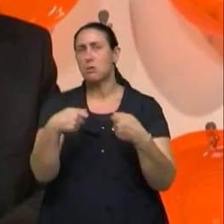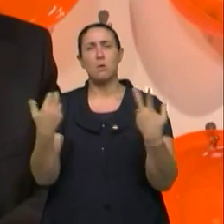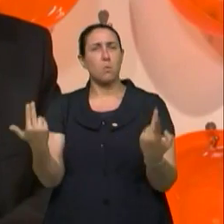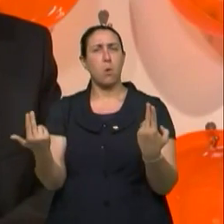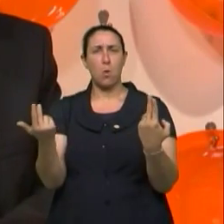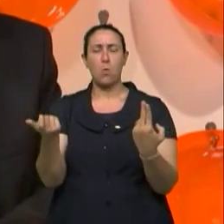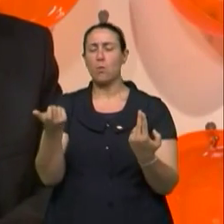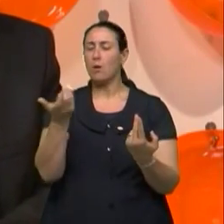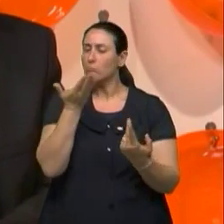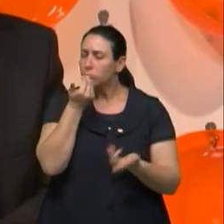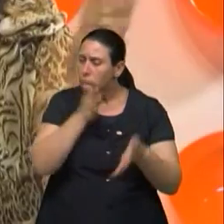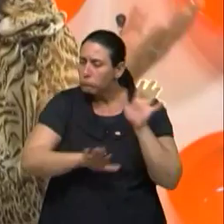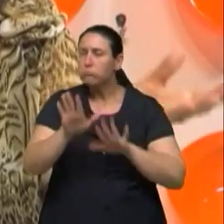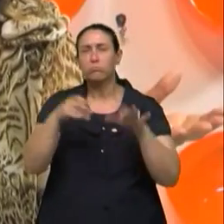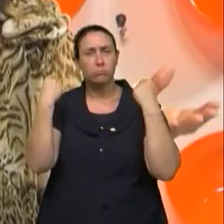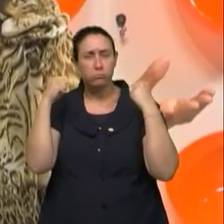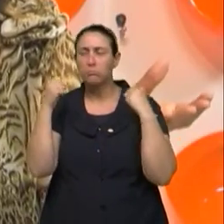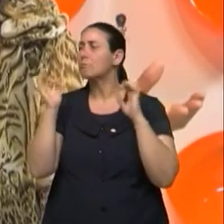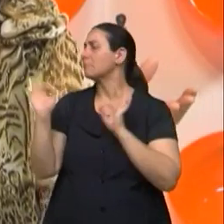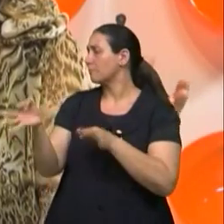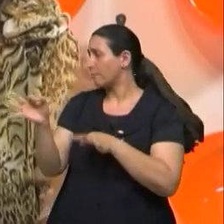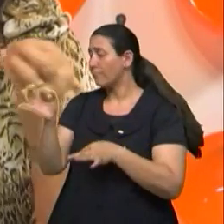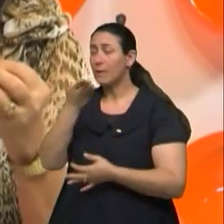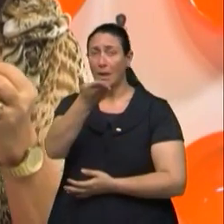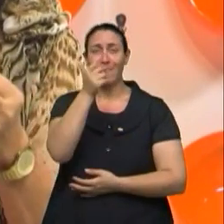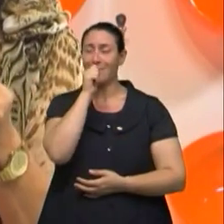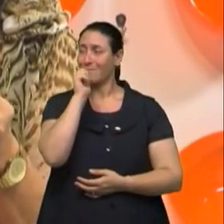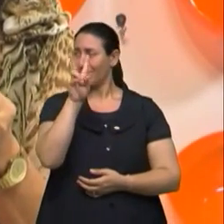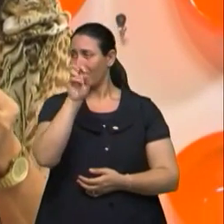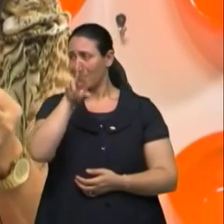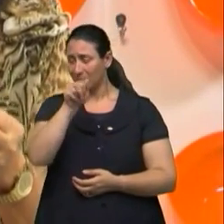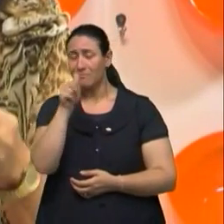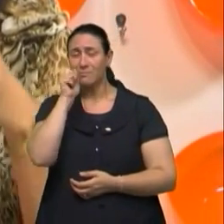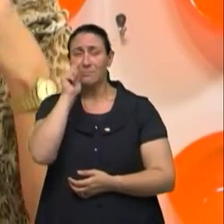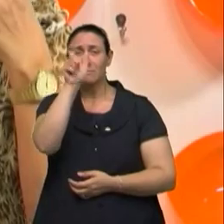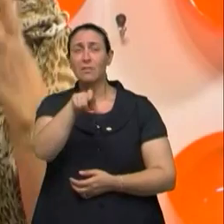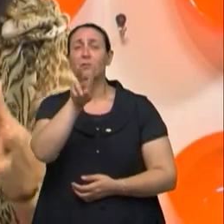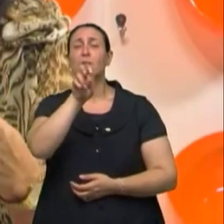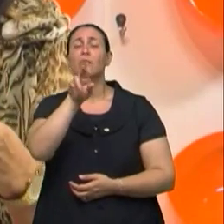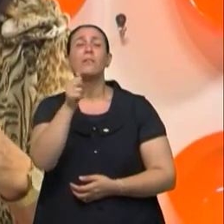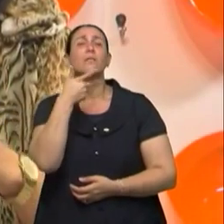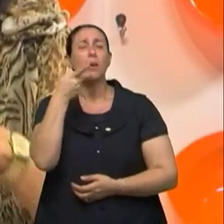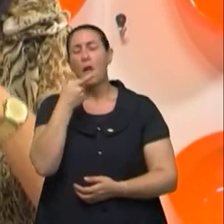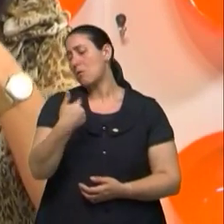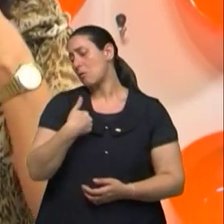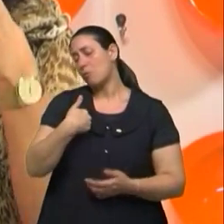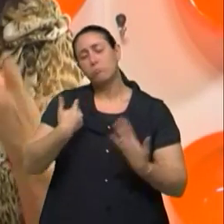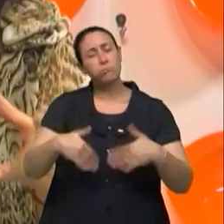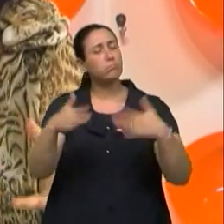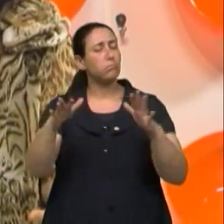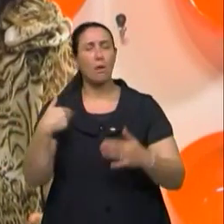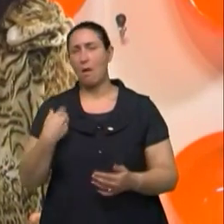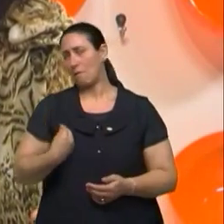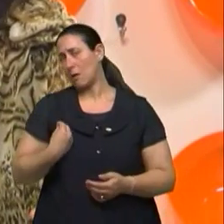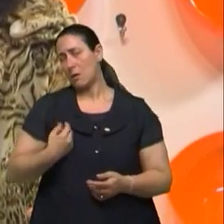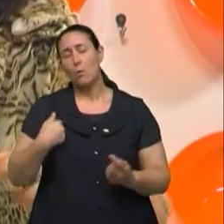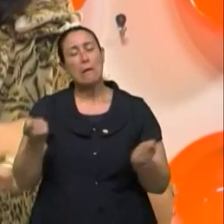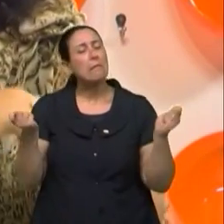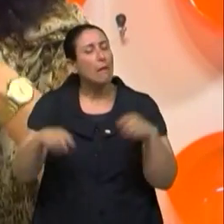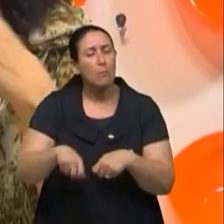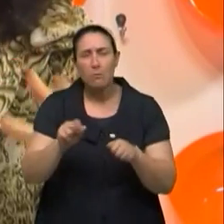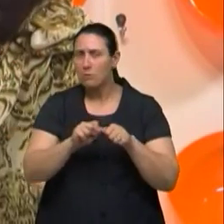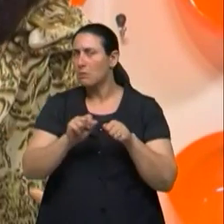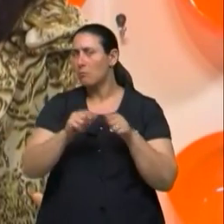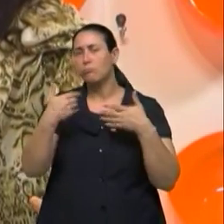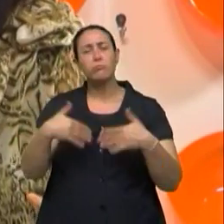com HIV. Claro, e eu não posso deixar de falar na Vera, Lúcia, né? Que a Vera, quando ela diz assim, eu vou levando a minha vida, eu vou fazendo o que dá para fazer,